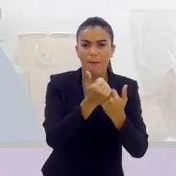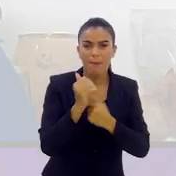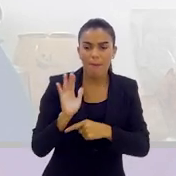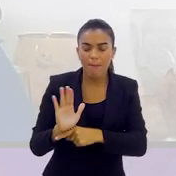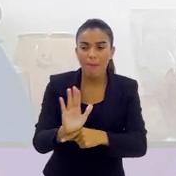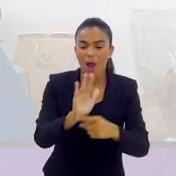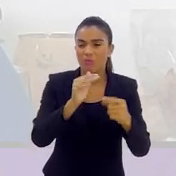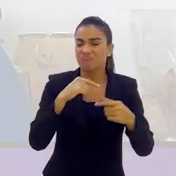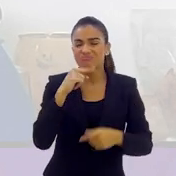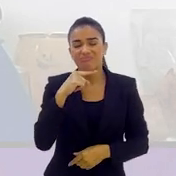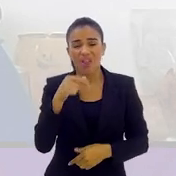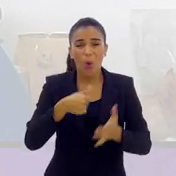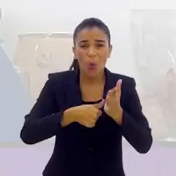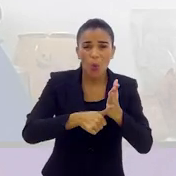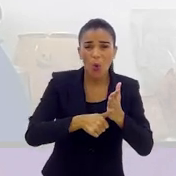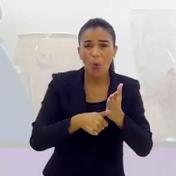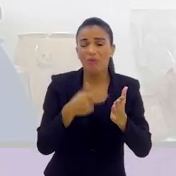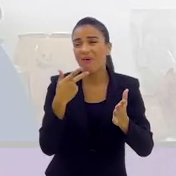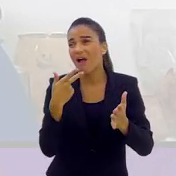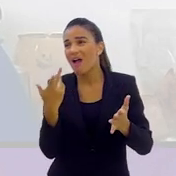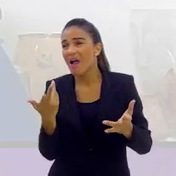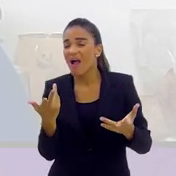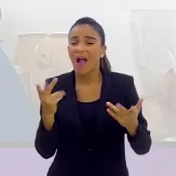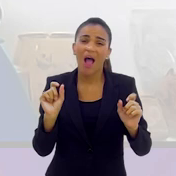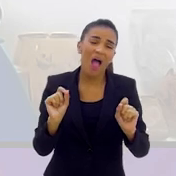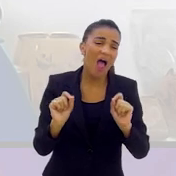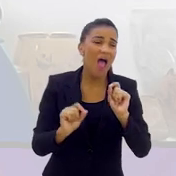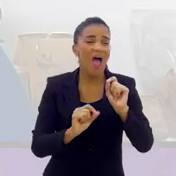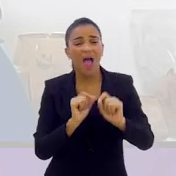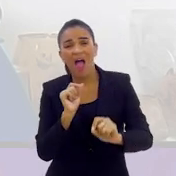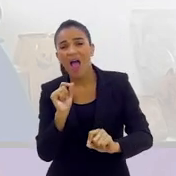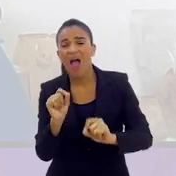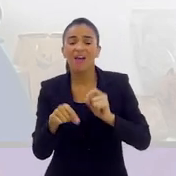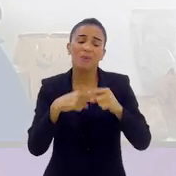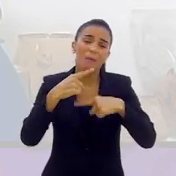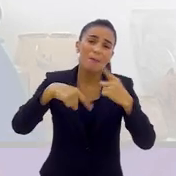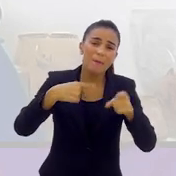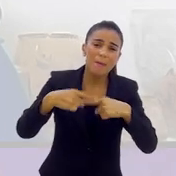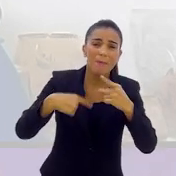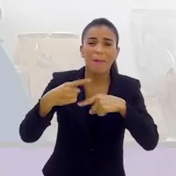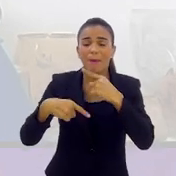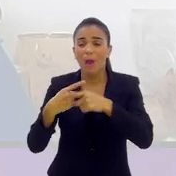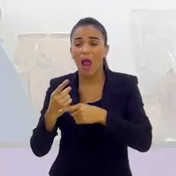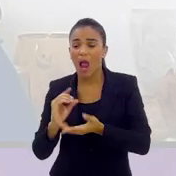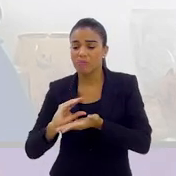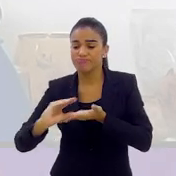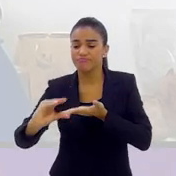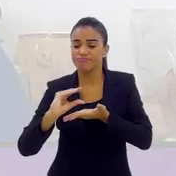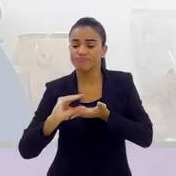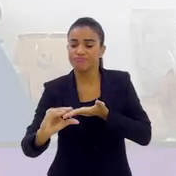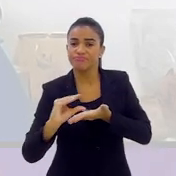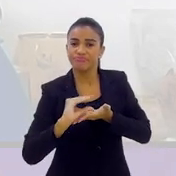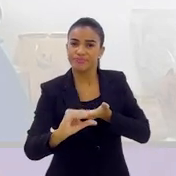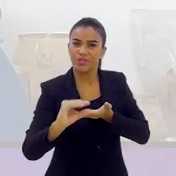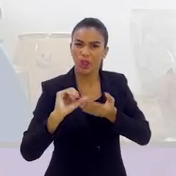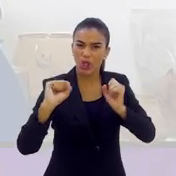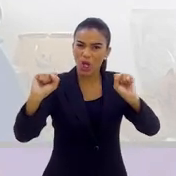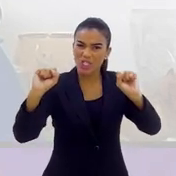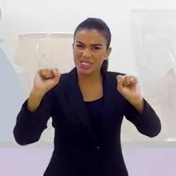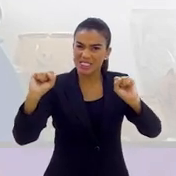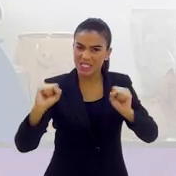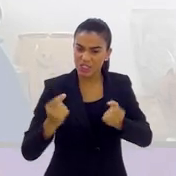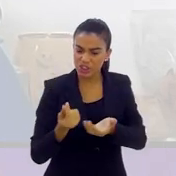adianta o clube começar com essa história, que a gente sabe muito bem que acontece, de ficar patrocinando a torcida,